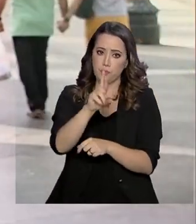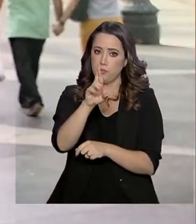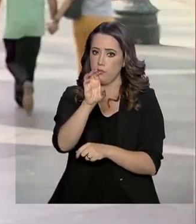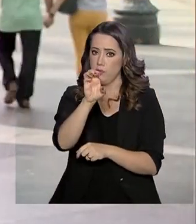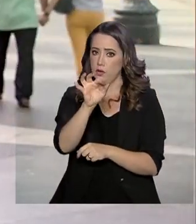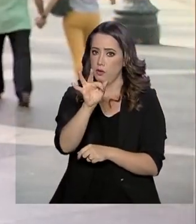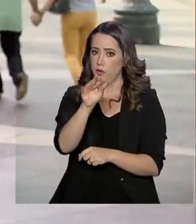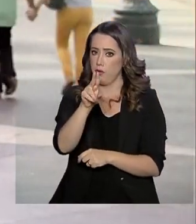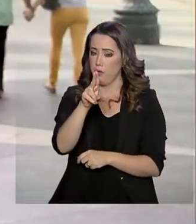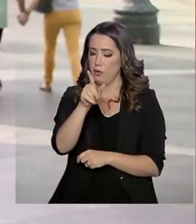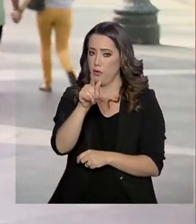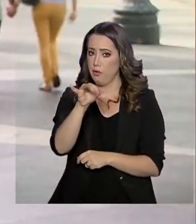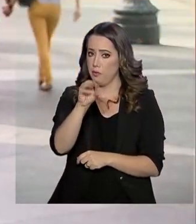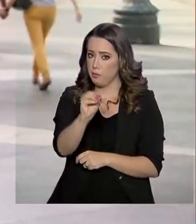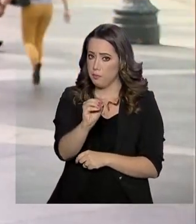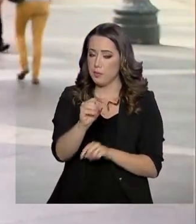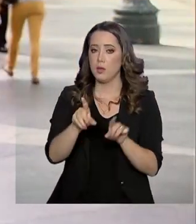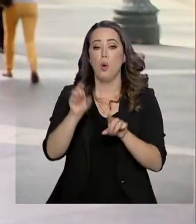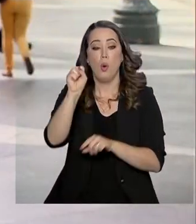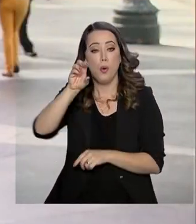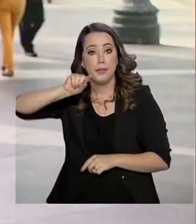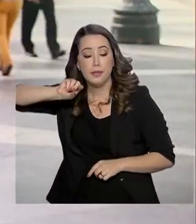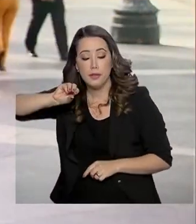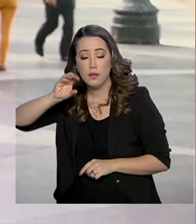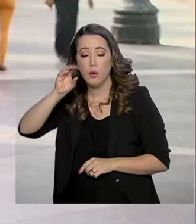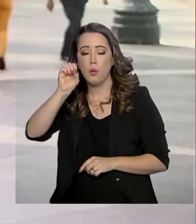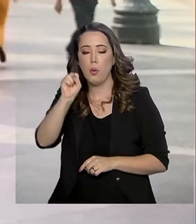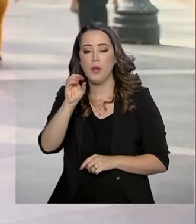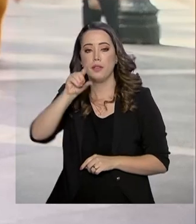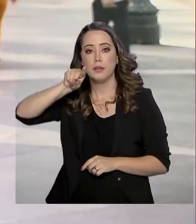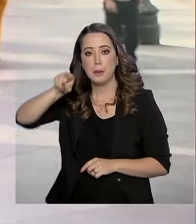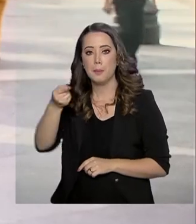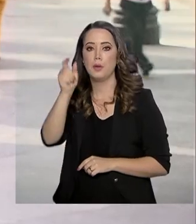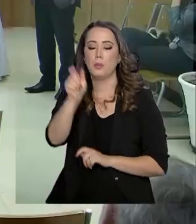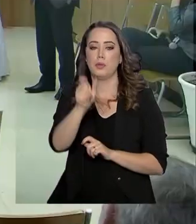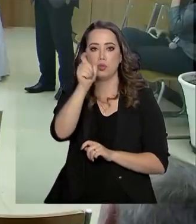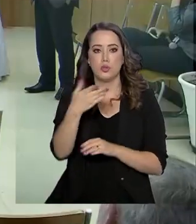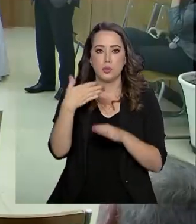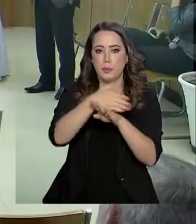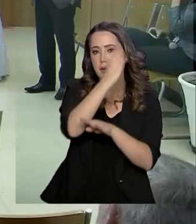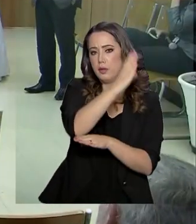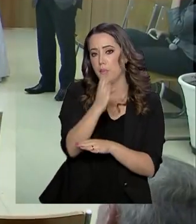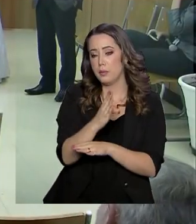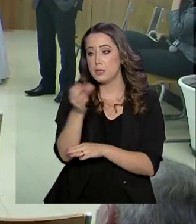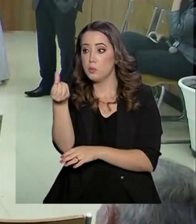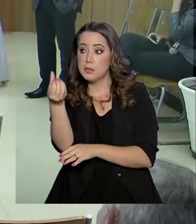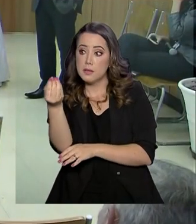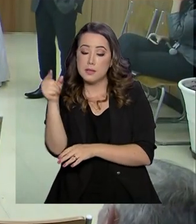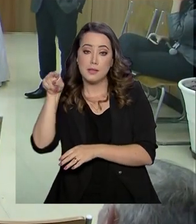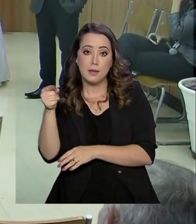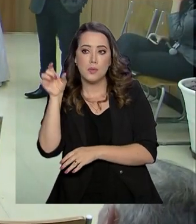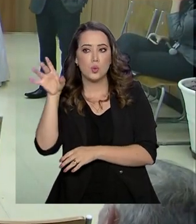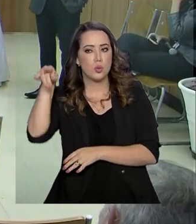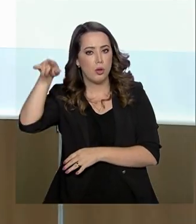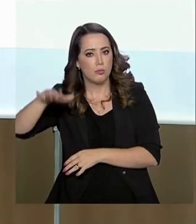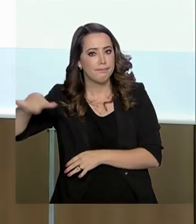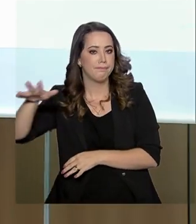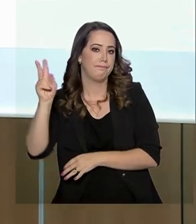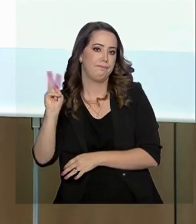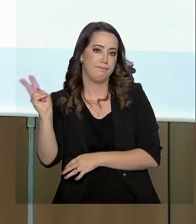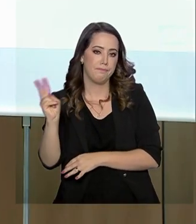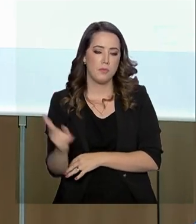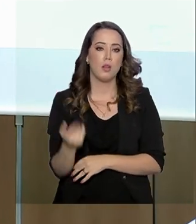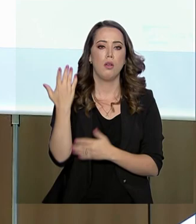pedidos ocorridos no ano passado, 61 mil vieram da Venezuela. Os dados fazem parte do Balanço Refúgio em Números,